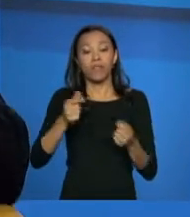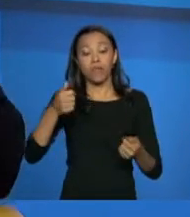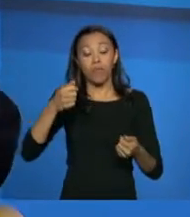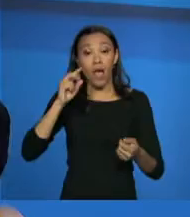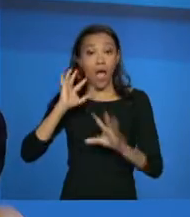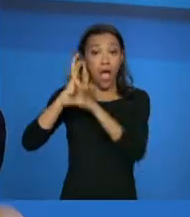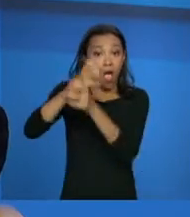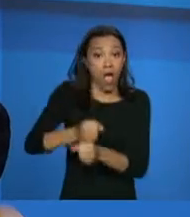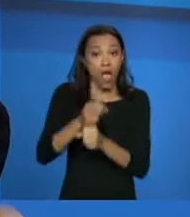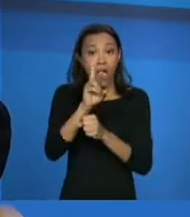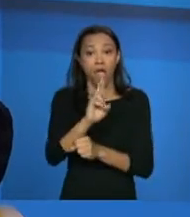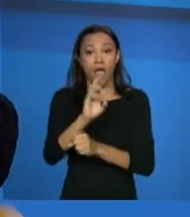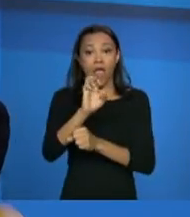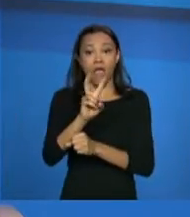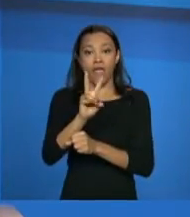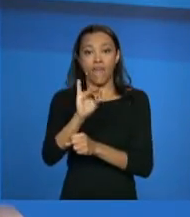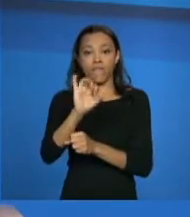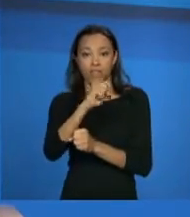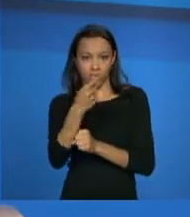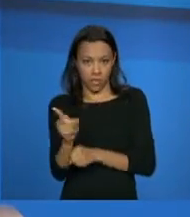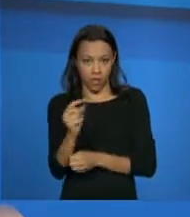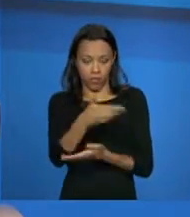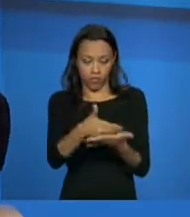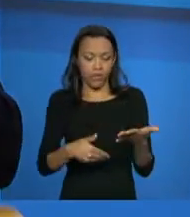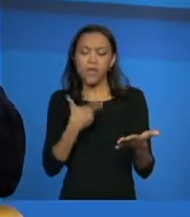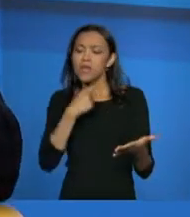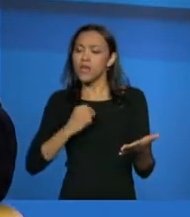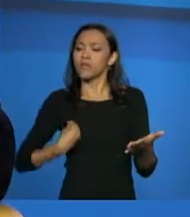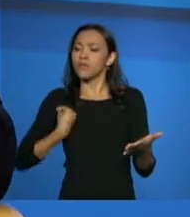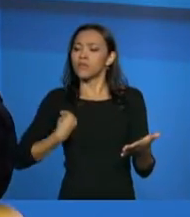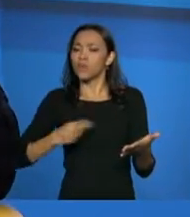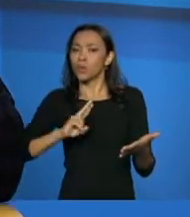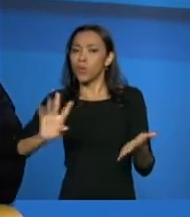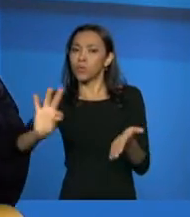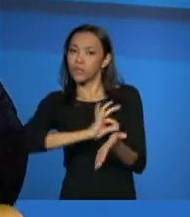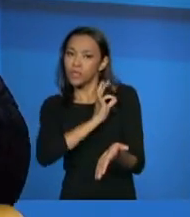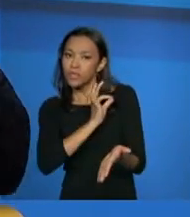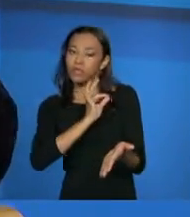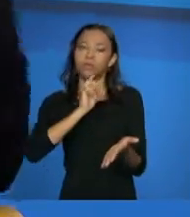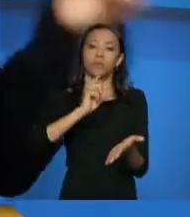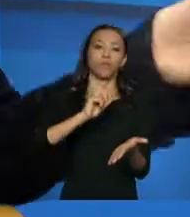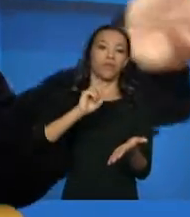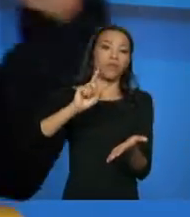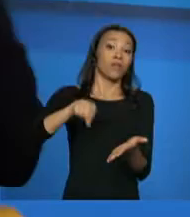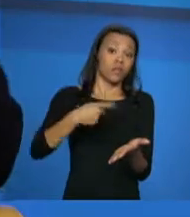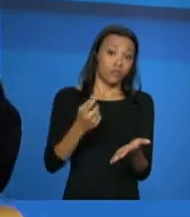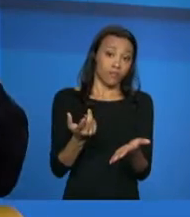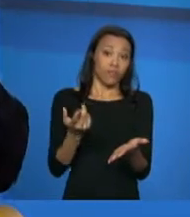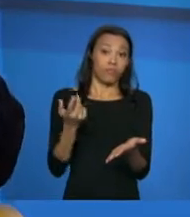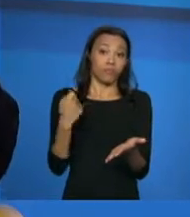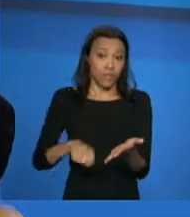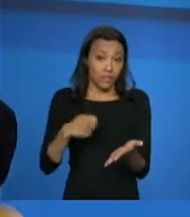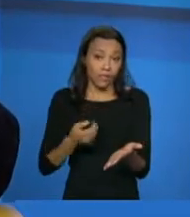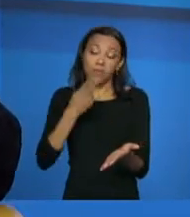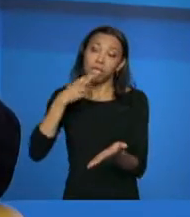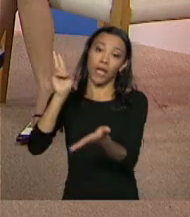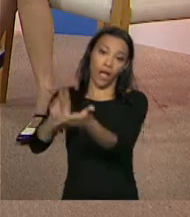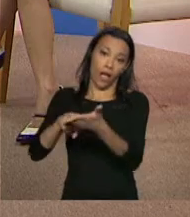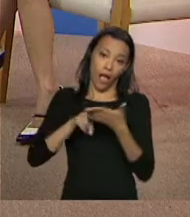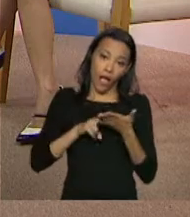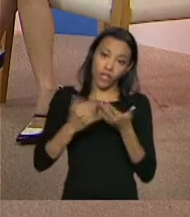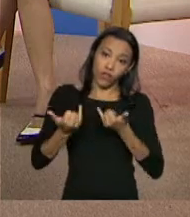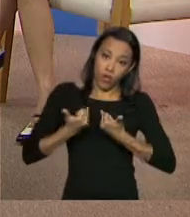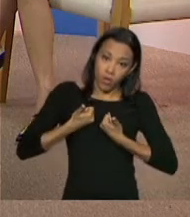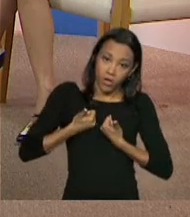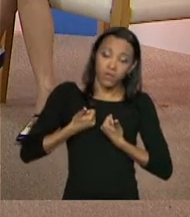que a gente olha o cadastro e fala quem está atualizado, quem não está atualizado, a gente só, né, manda carta, informa.